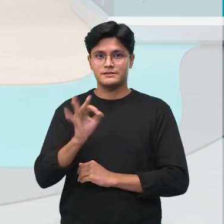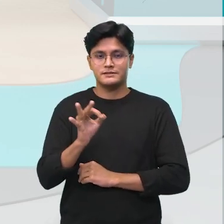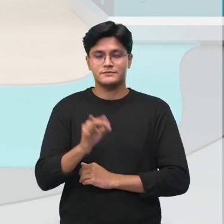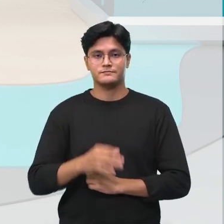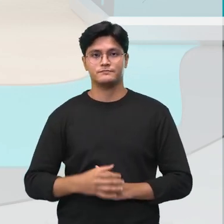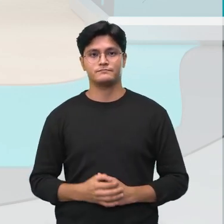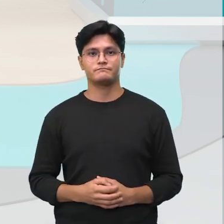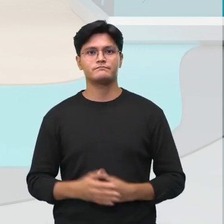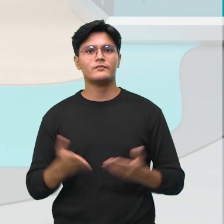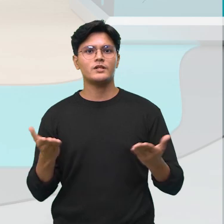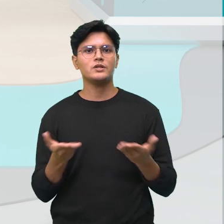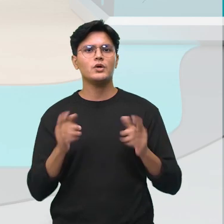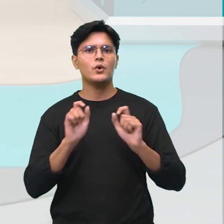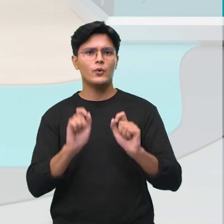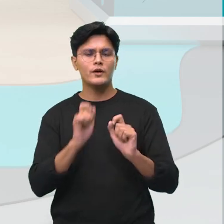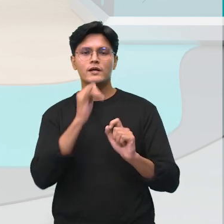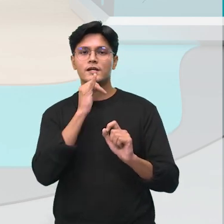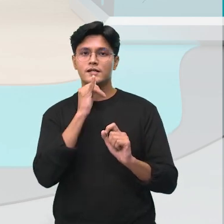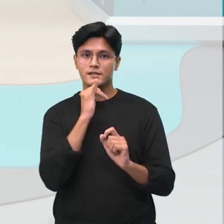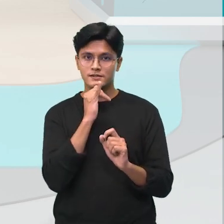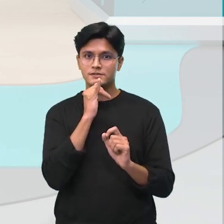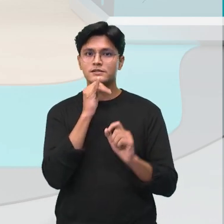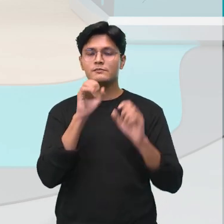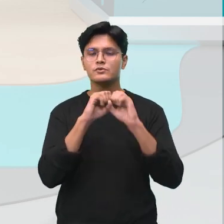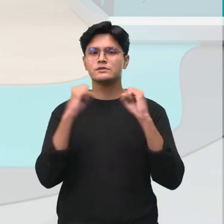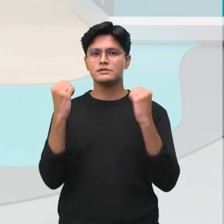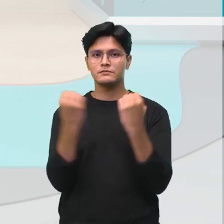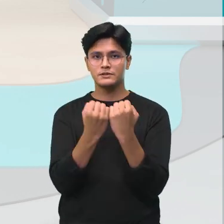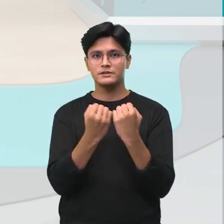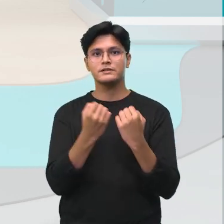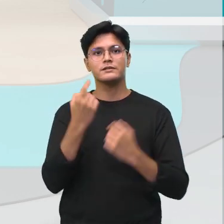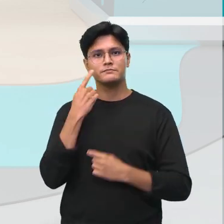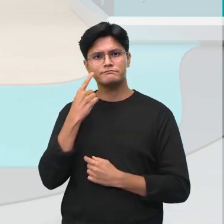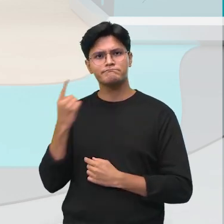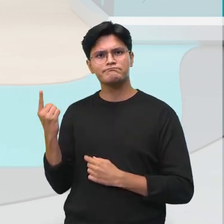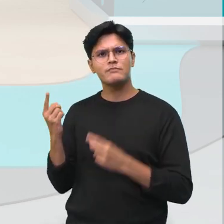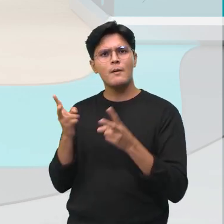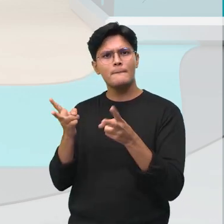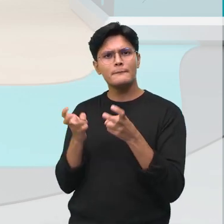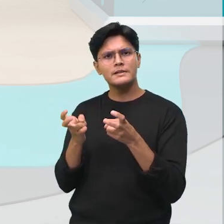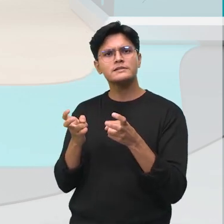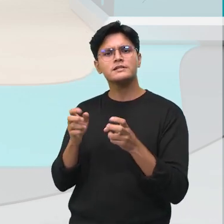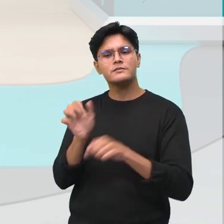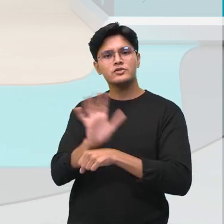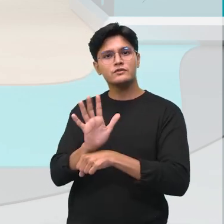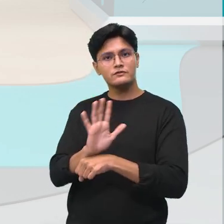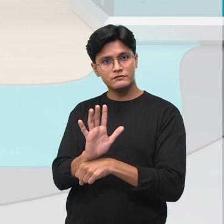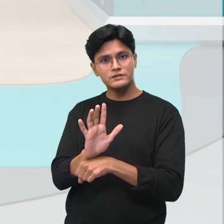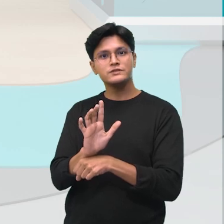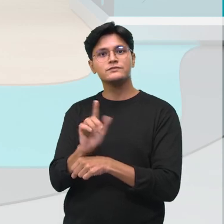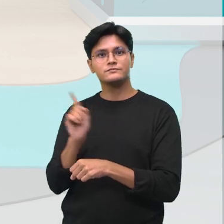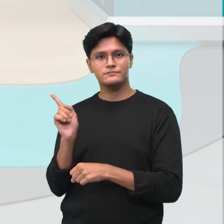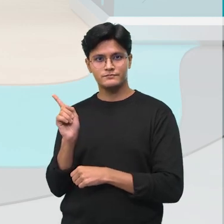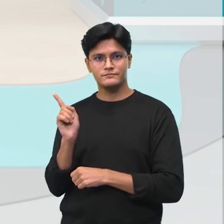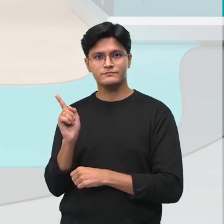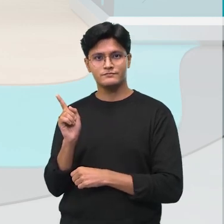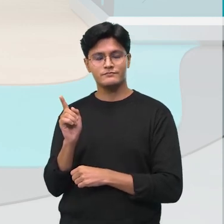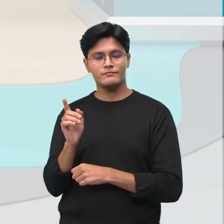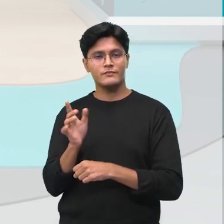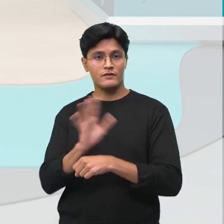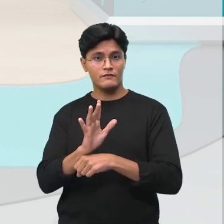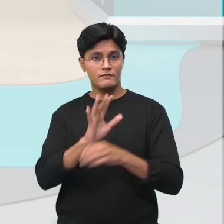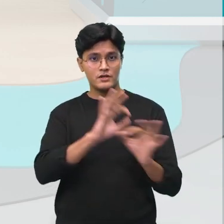Nós vamos ver, então, agora um exemplo de seminário. Observem, nesse vídeo aí, né? Que nós vamos